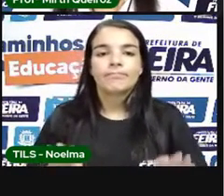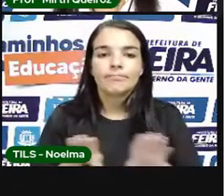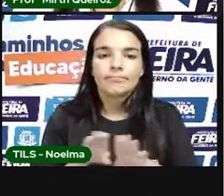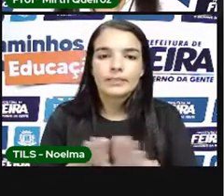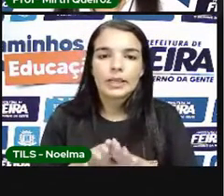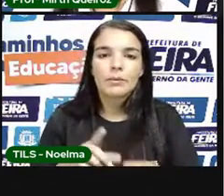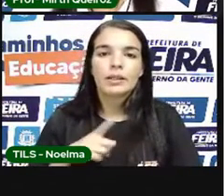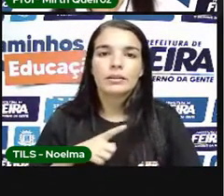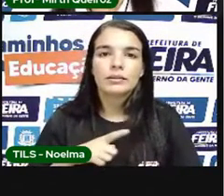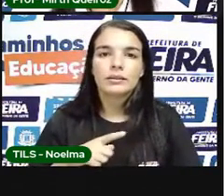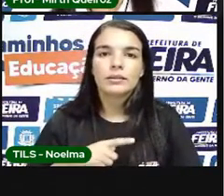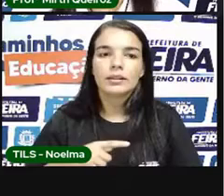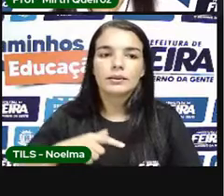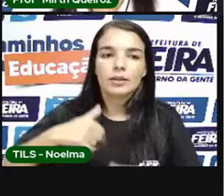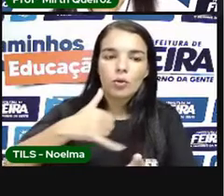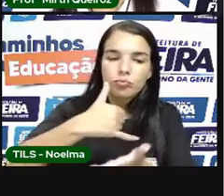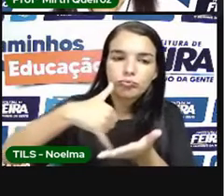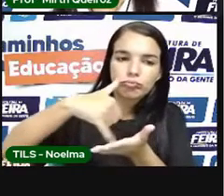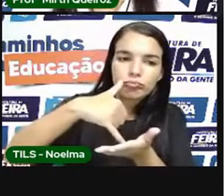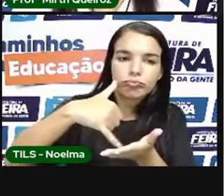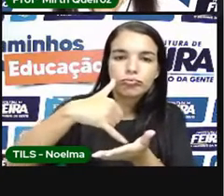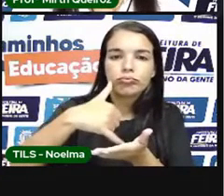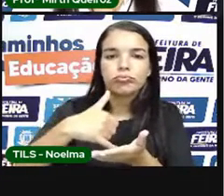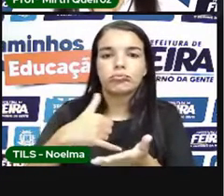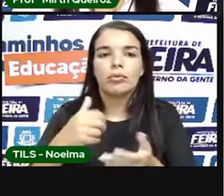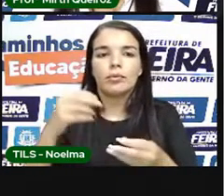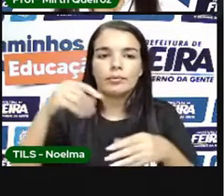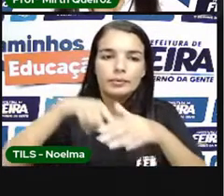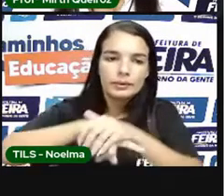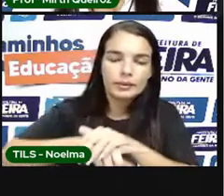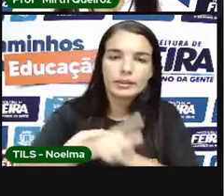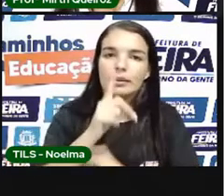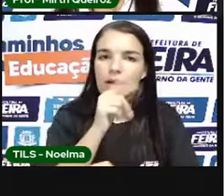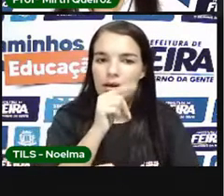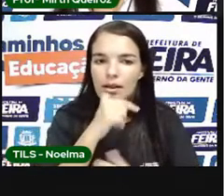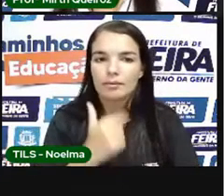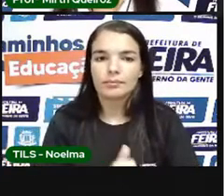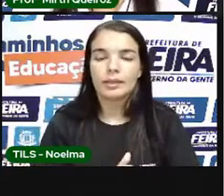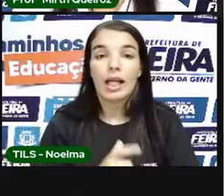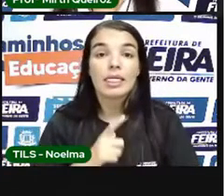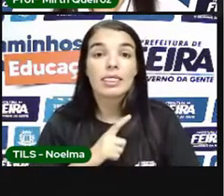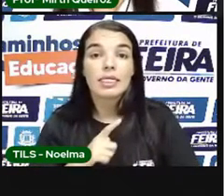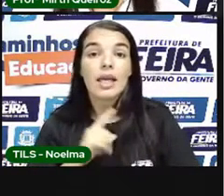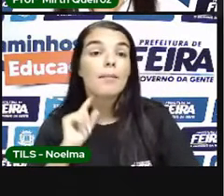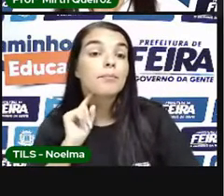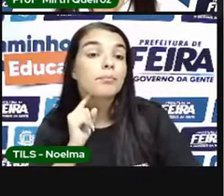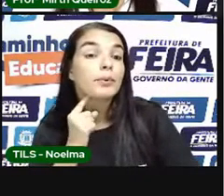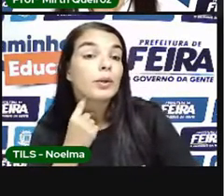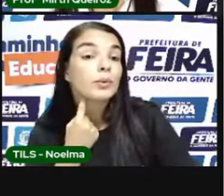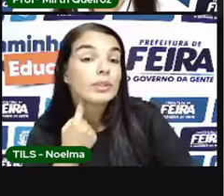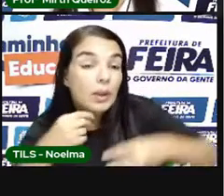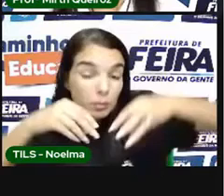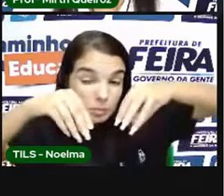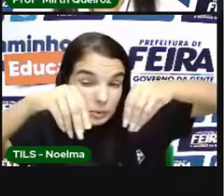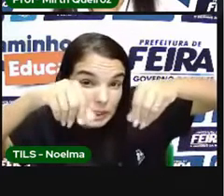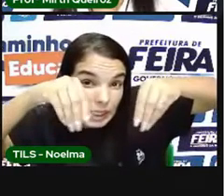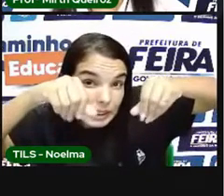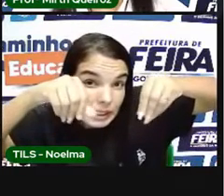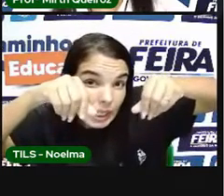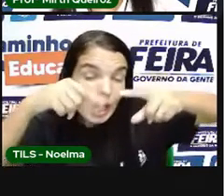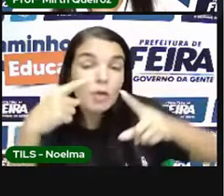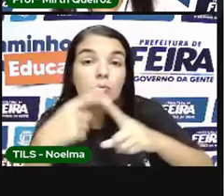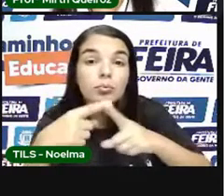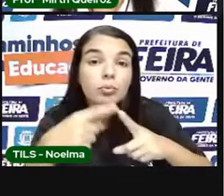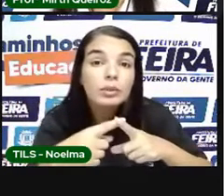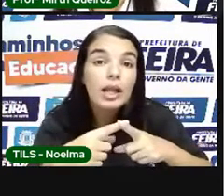Vazamento de petróleo e etc Temos a poluição do solo Que é provocado pela contaminação, né? Através